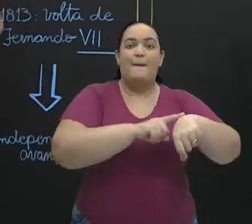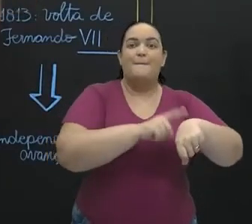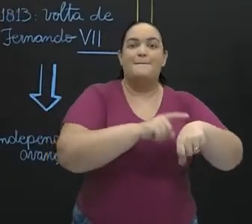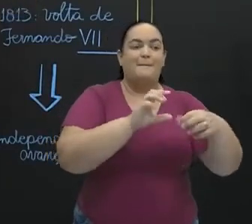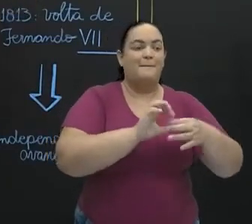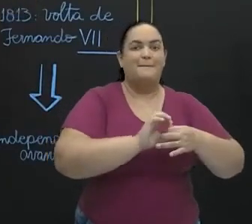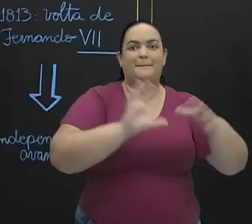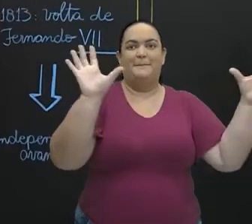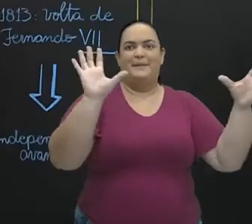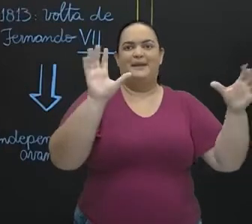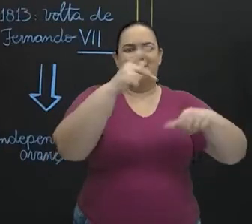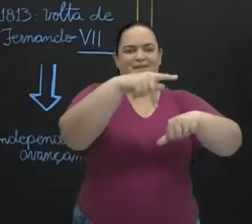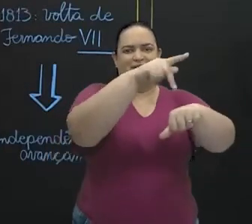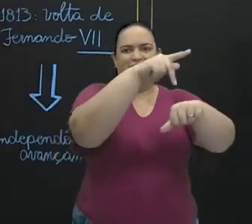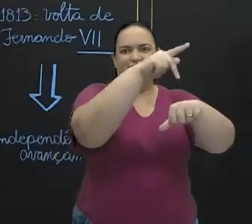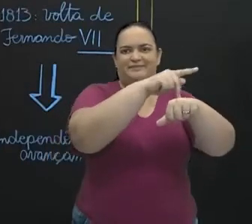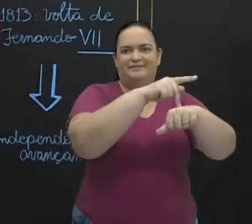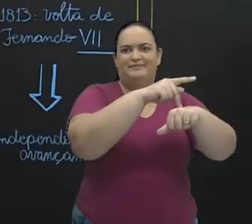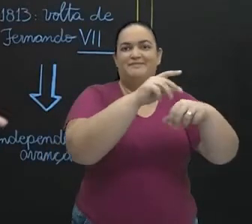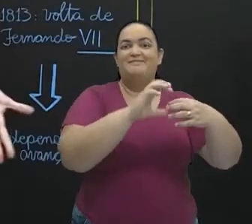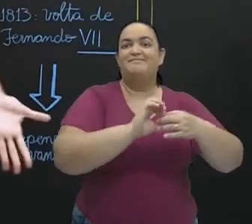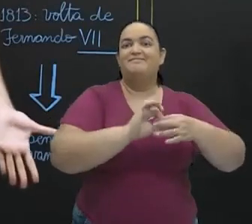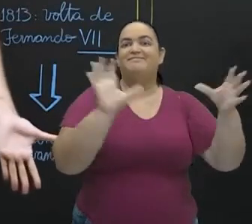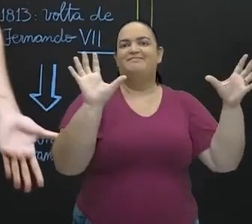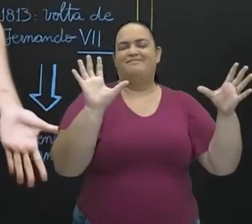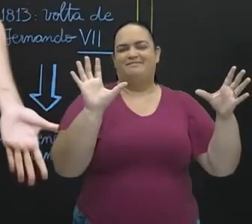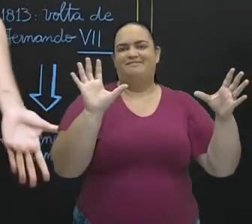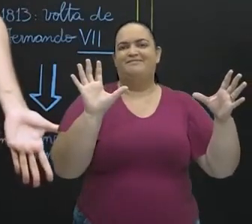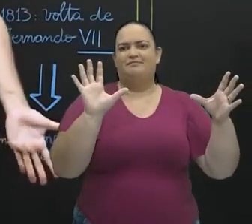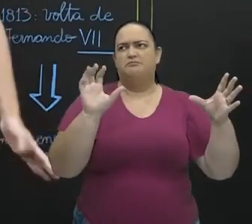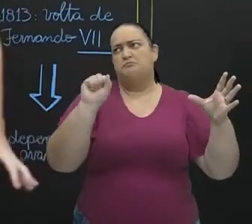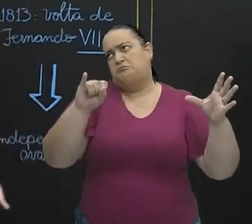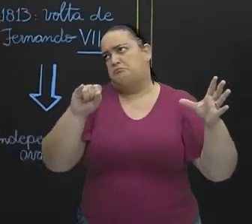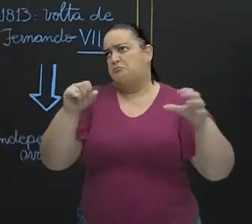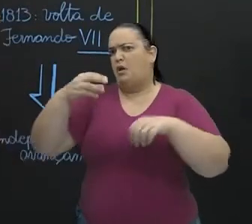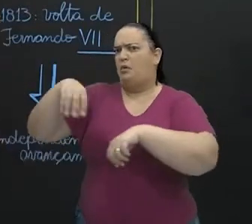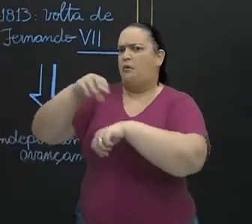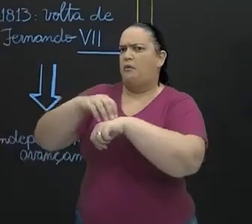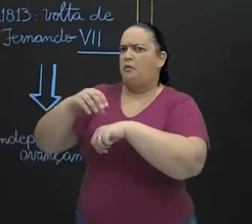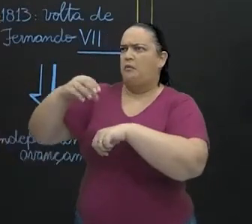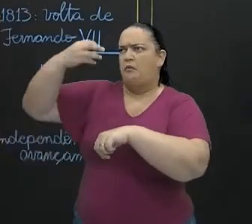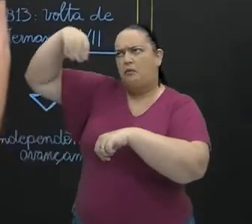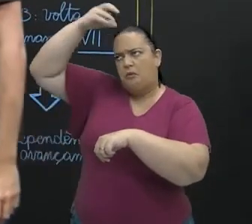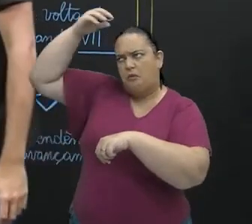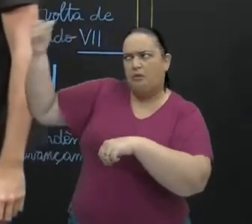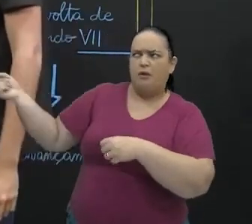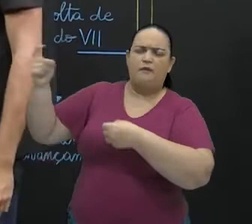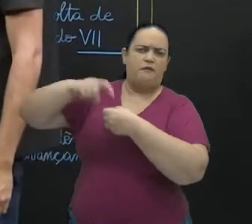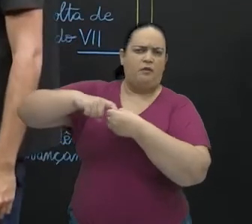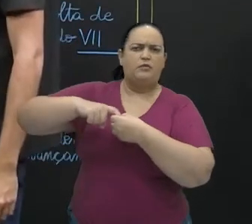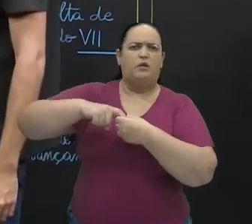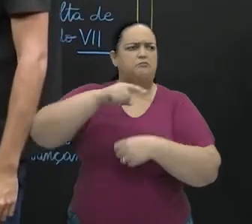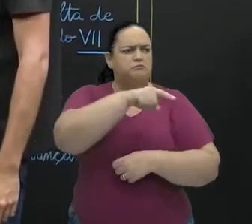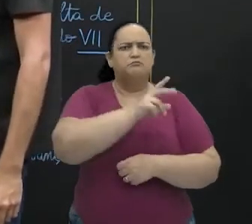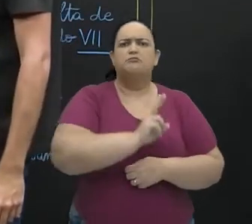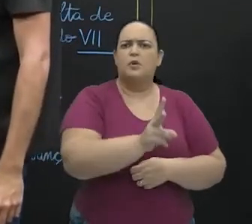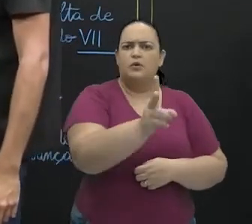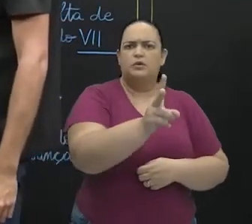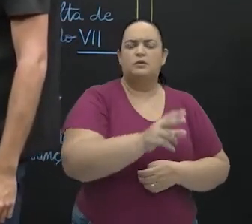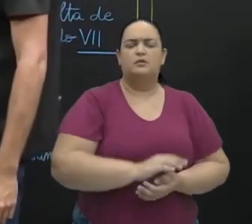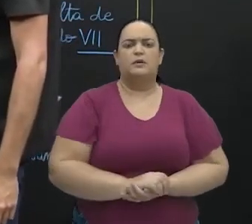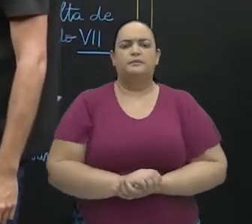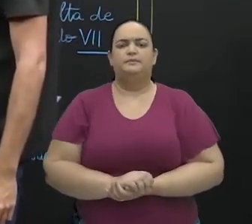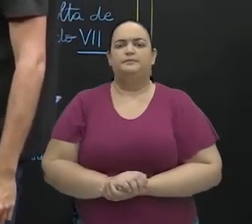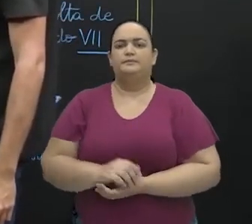liberdade, garantir que esse momento continuasse, mesmo depois, com a volta do monarca. Eu fiz aqui um desenho para vocês,